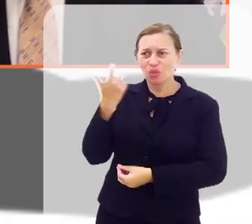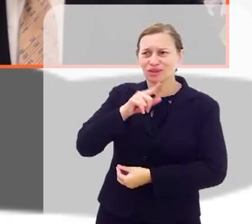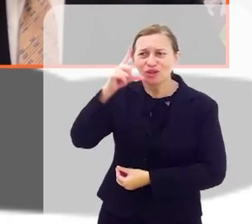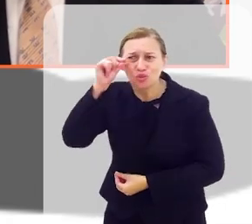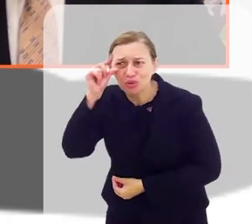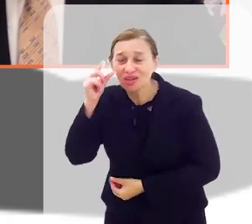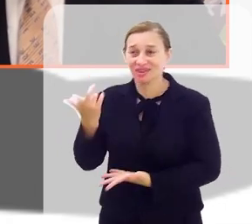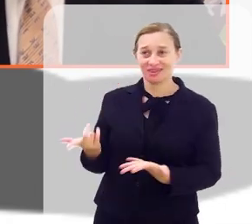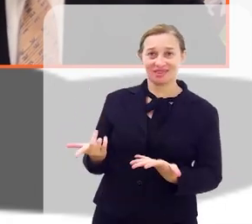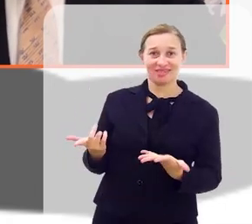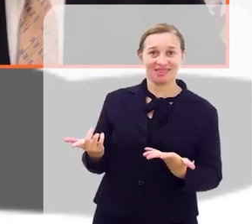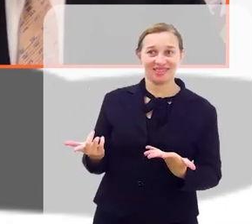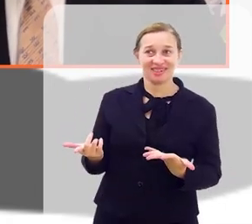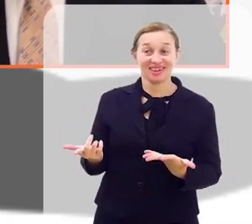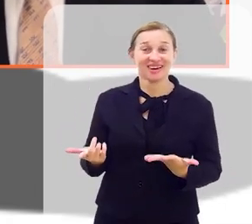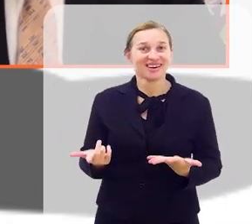dormir?